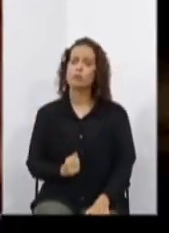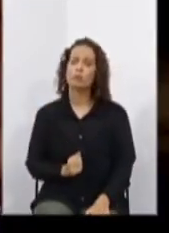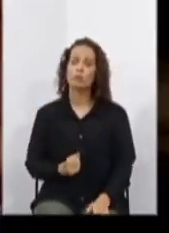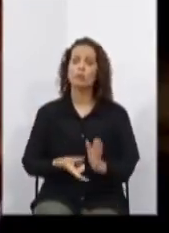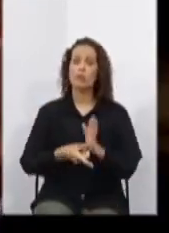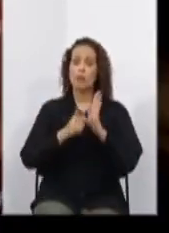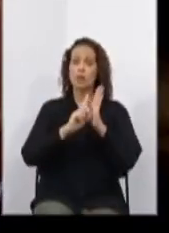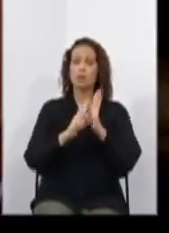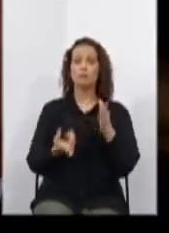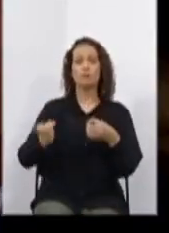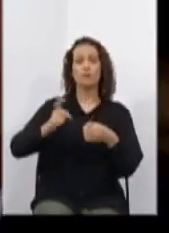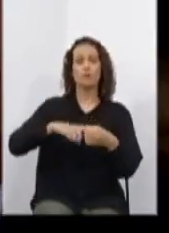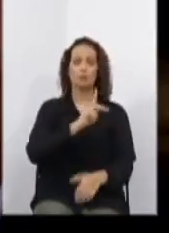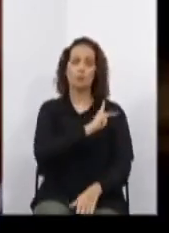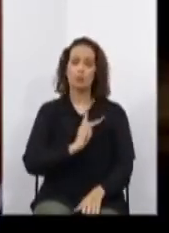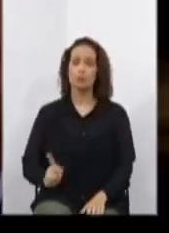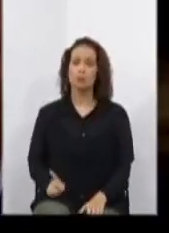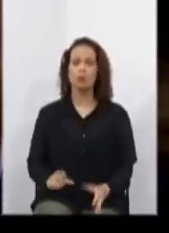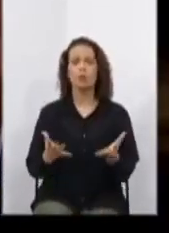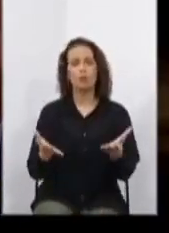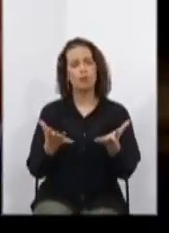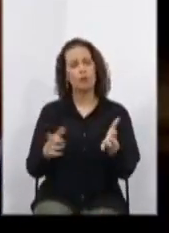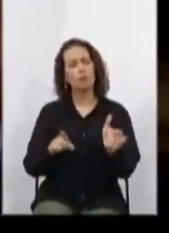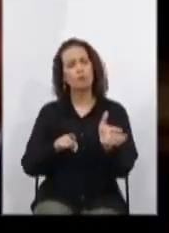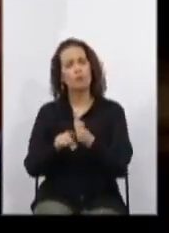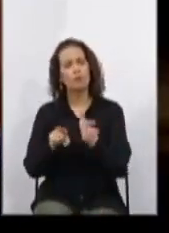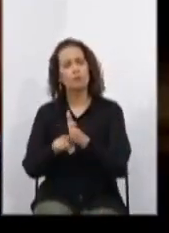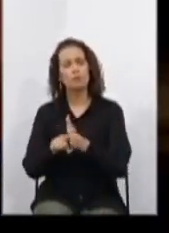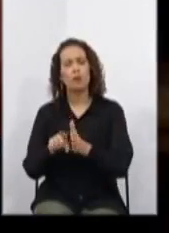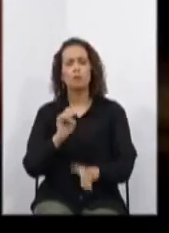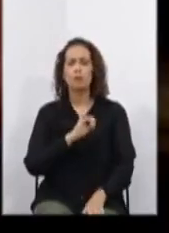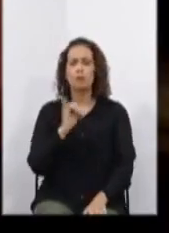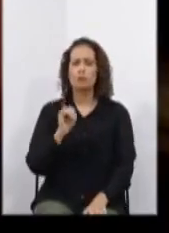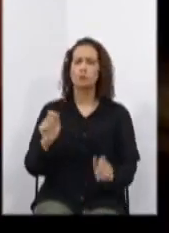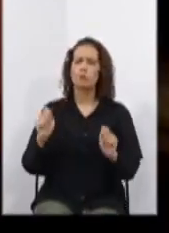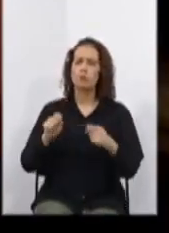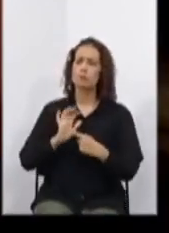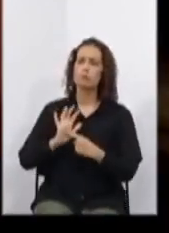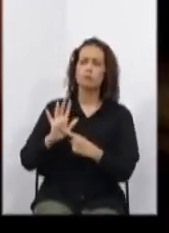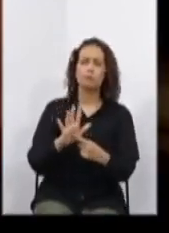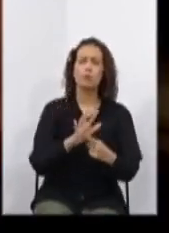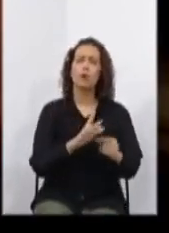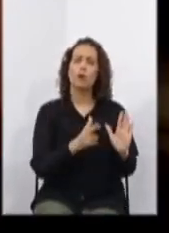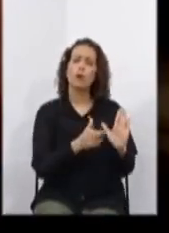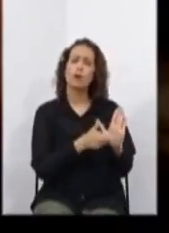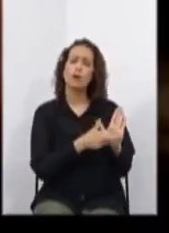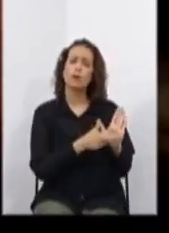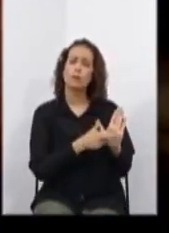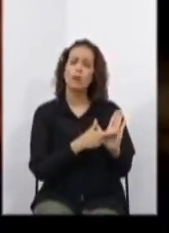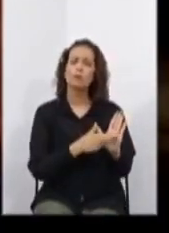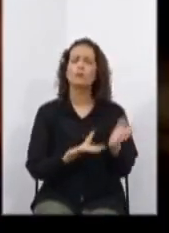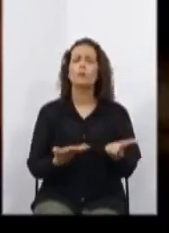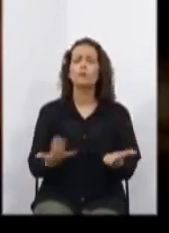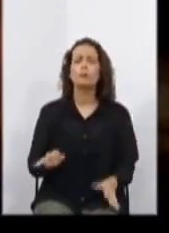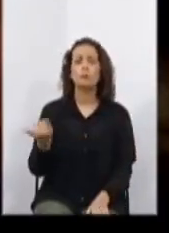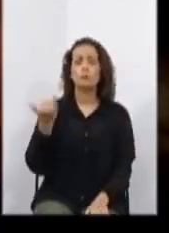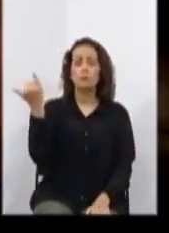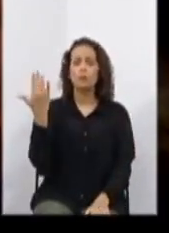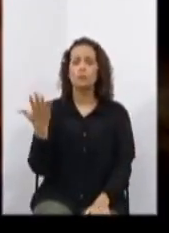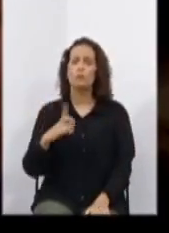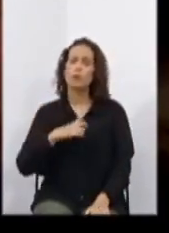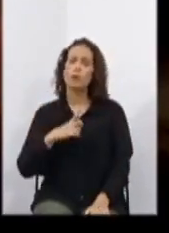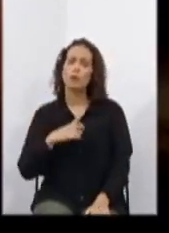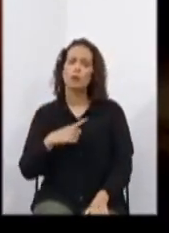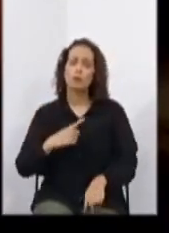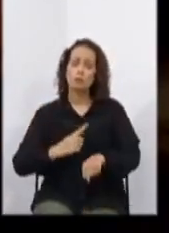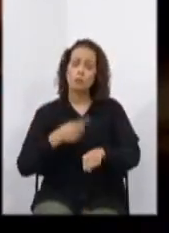presidência, eu quero indagar do presidente se ainda podemos apresentar um requerimento importante para criarmos um momento de